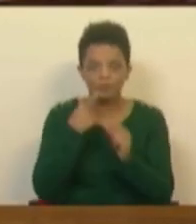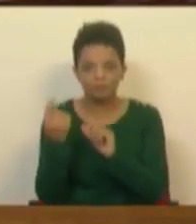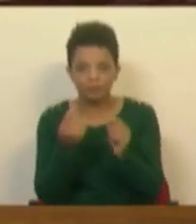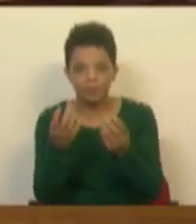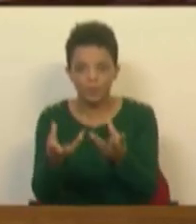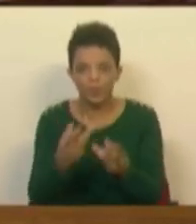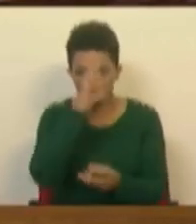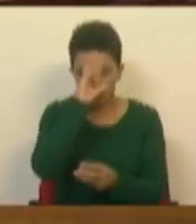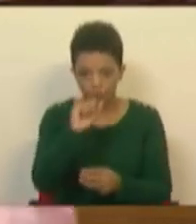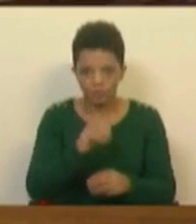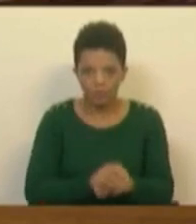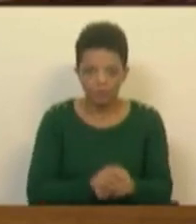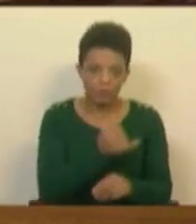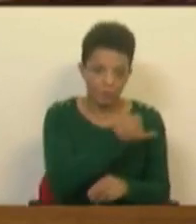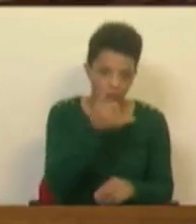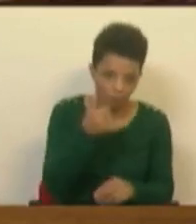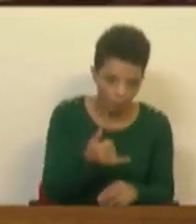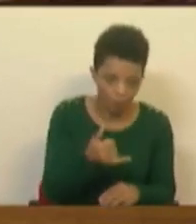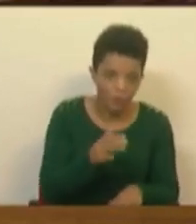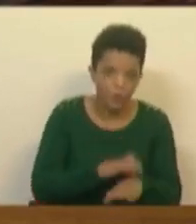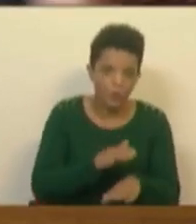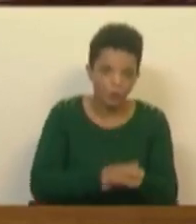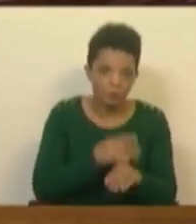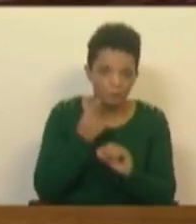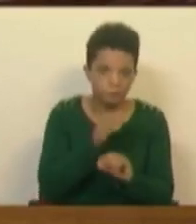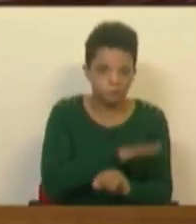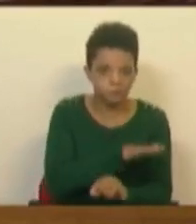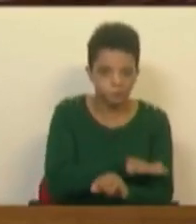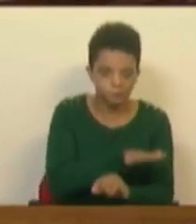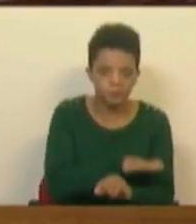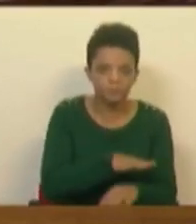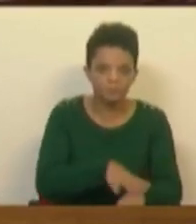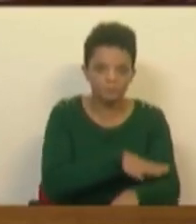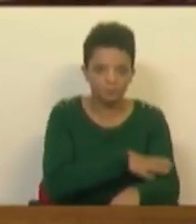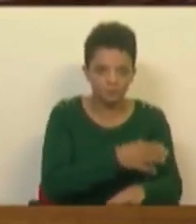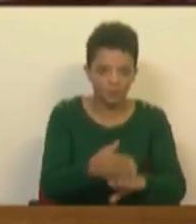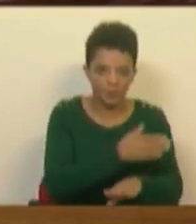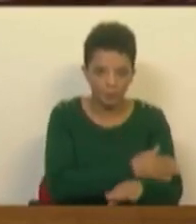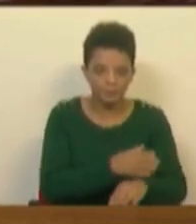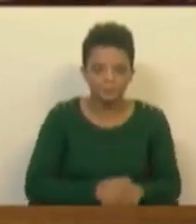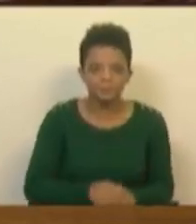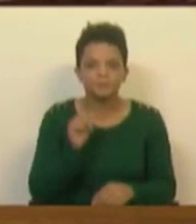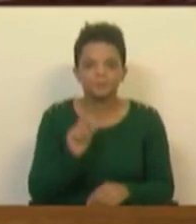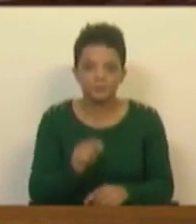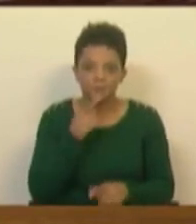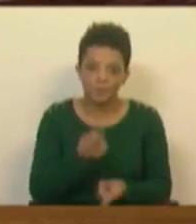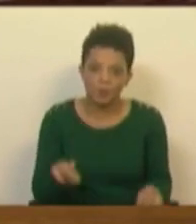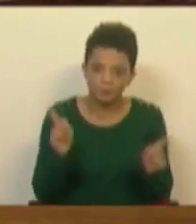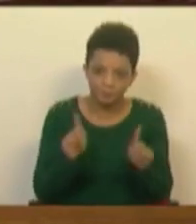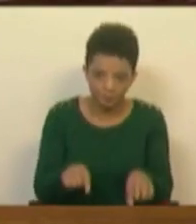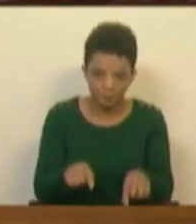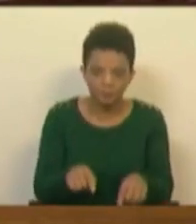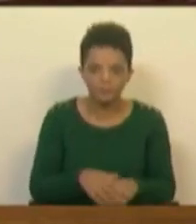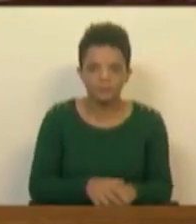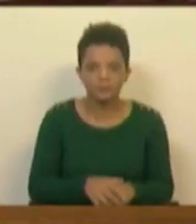orçamento do Estado para 22, que tinha ficado de discutir da legislatura anterior. Foi-o de novo com